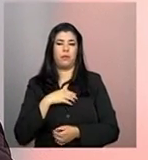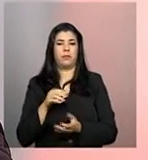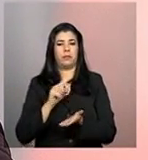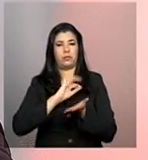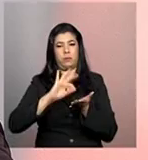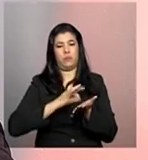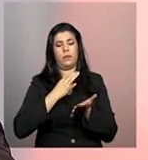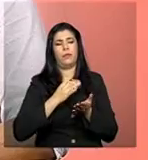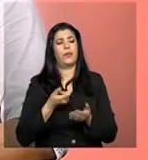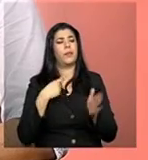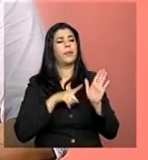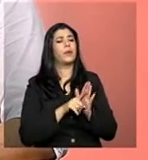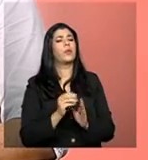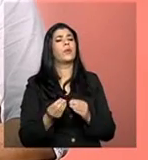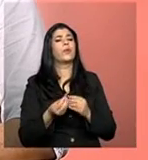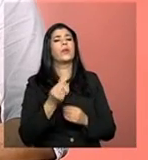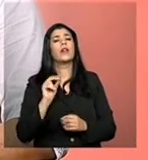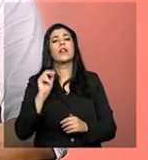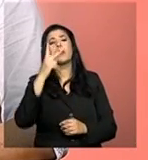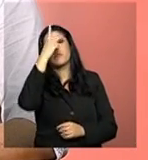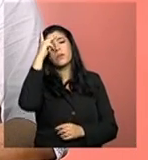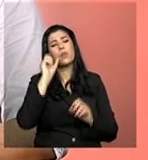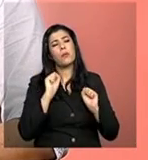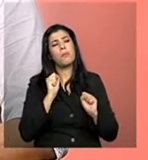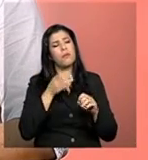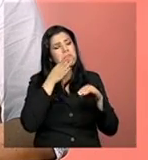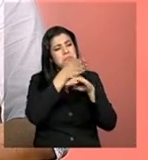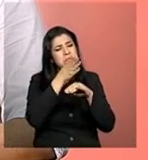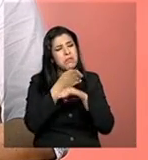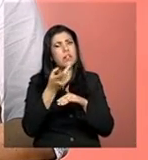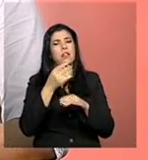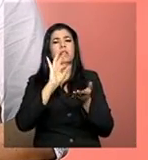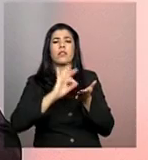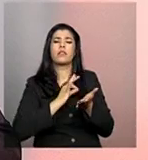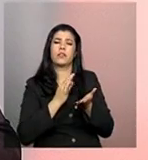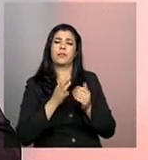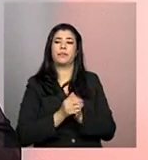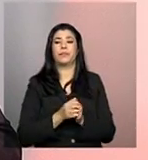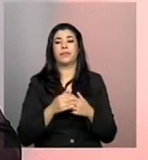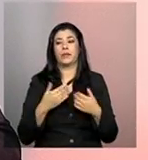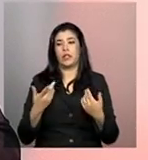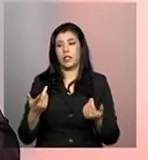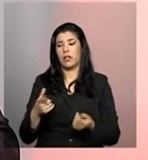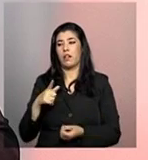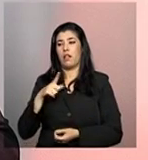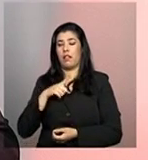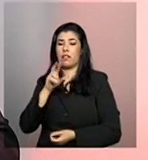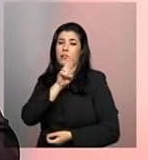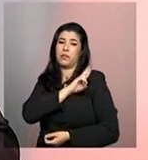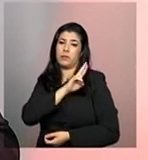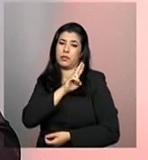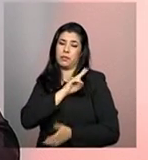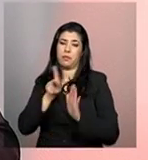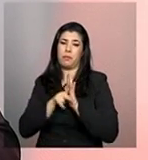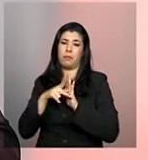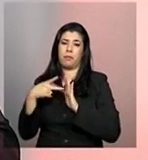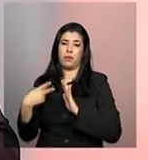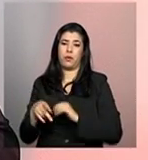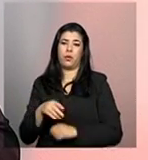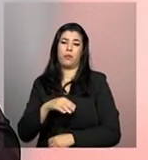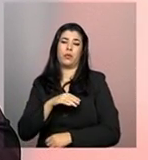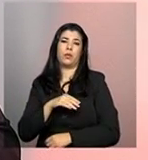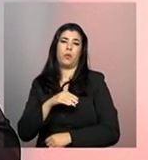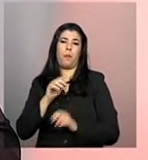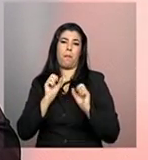deve acessar e preencher o cadastro? Olha, o cadastro, ele é um instrumento de gestão, portanto, ele é de responsabilidade do poder